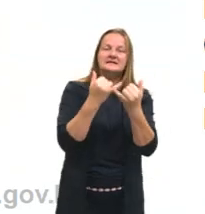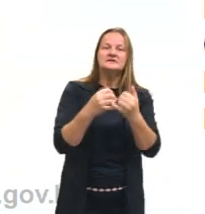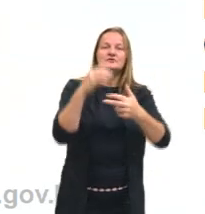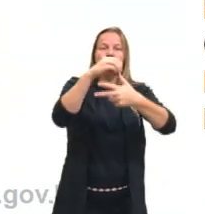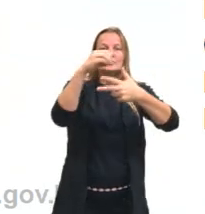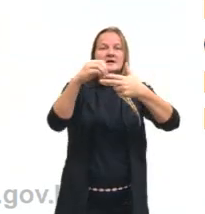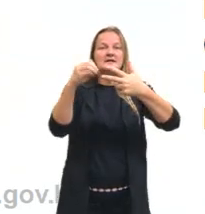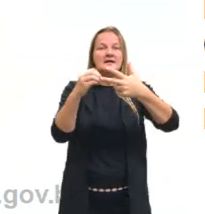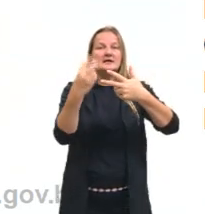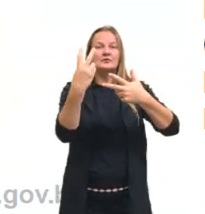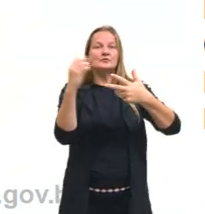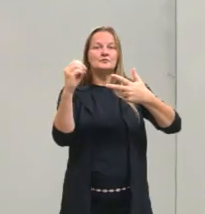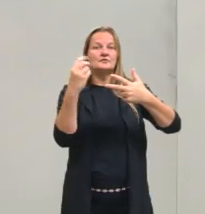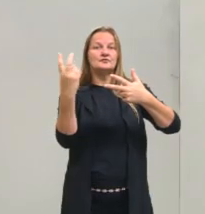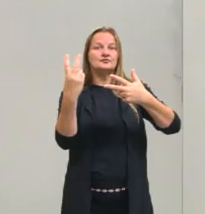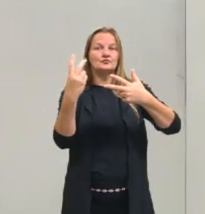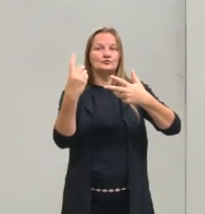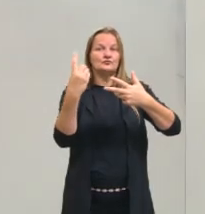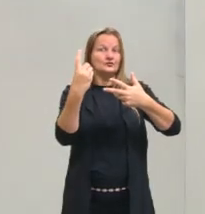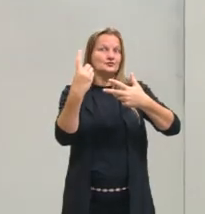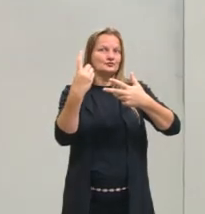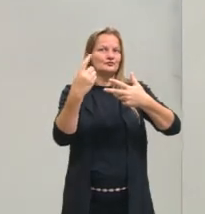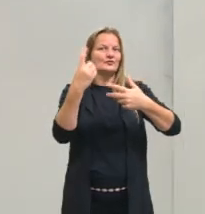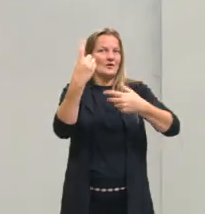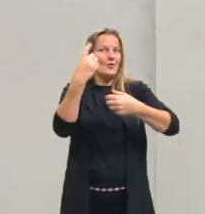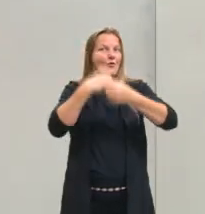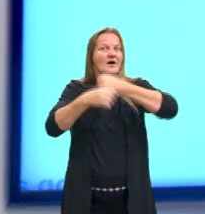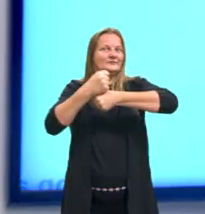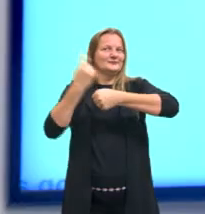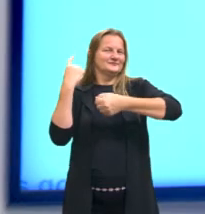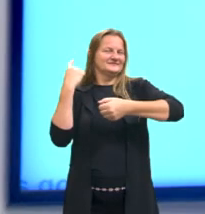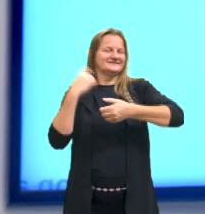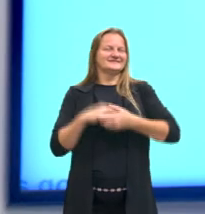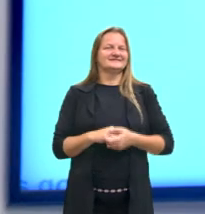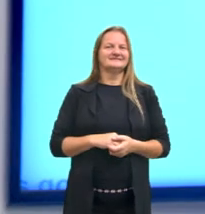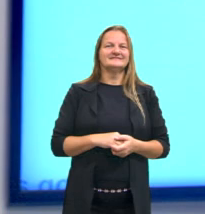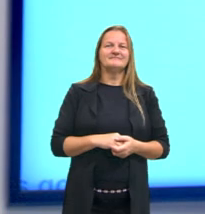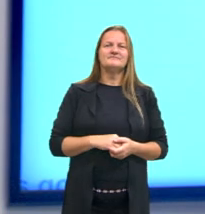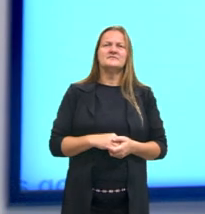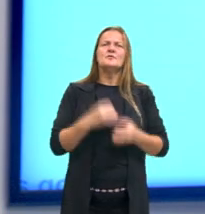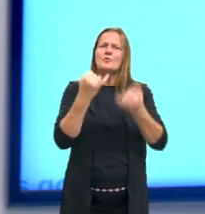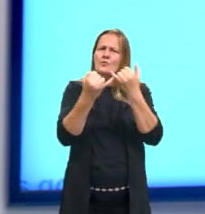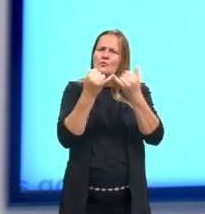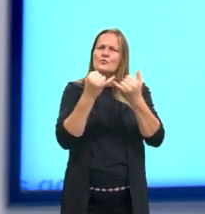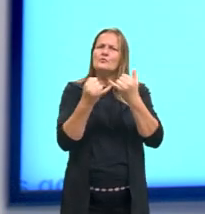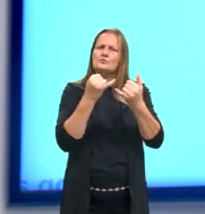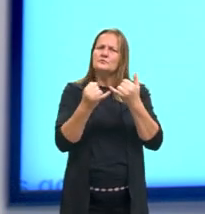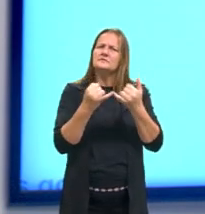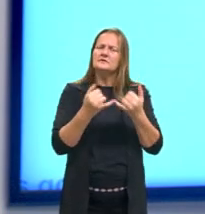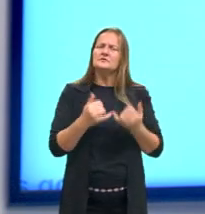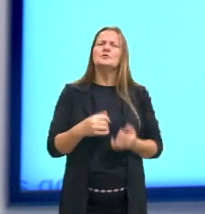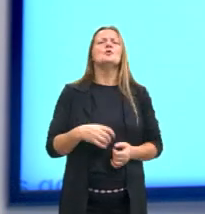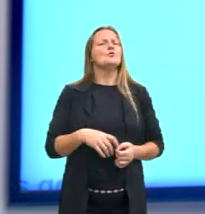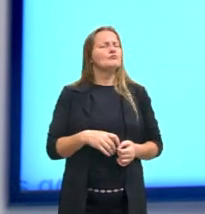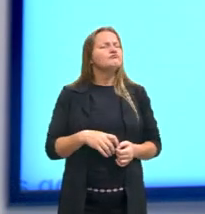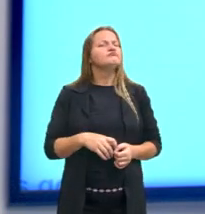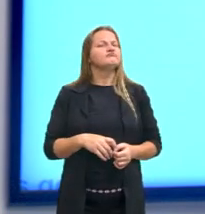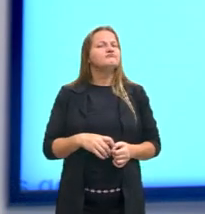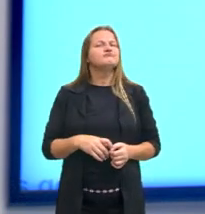2021, do ano passado. Ele é considerado um exercício muito